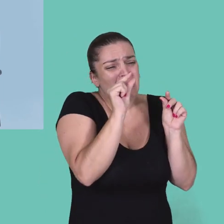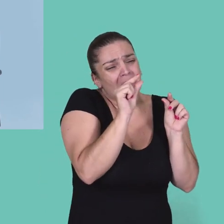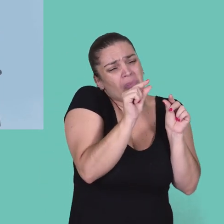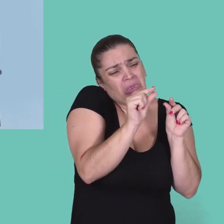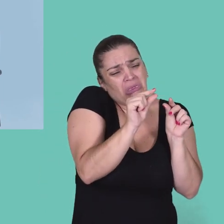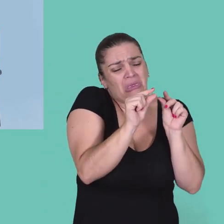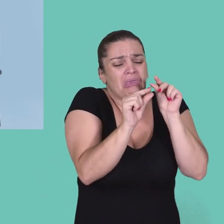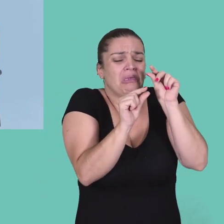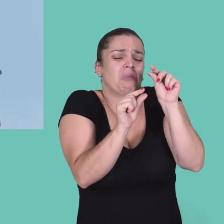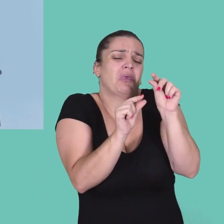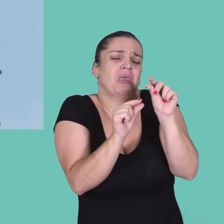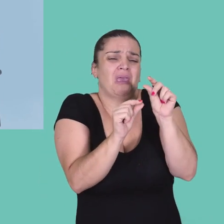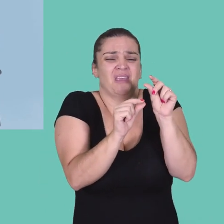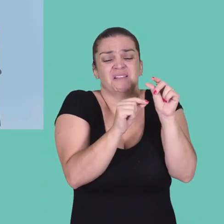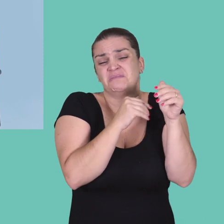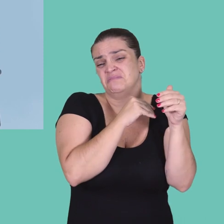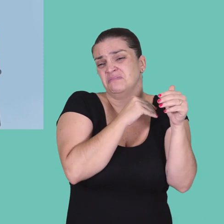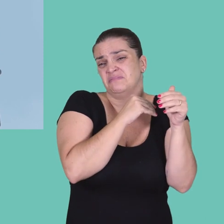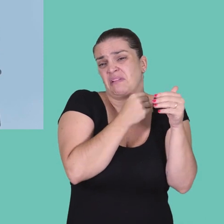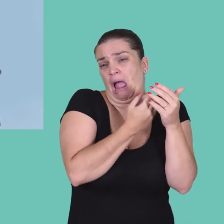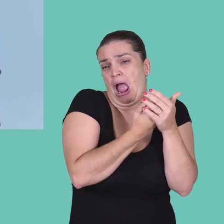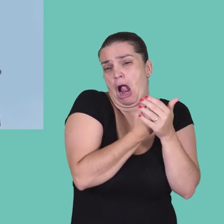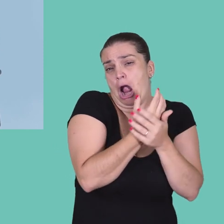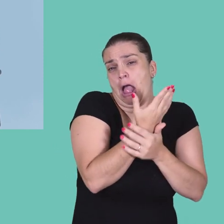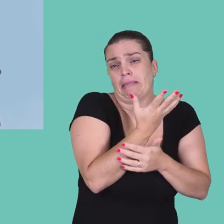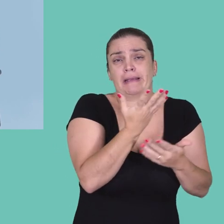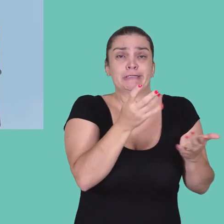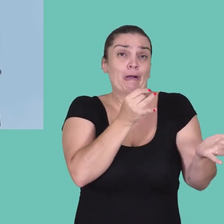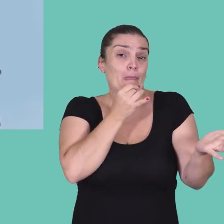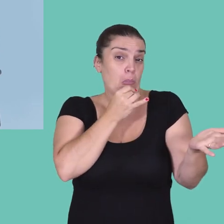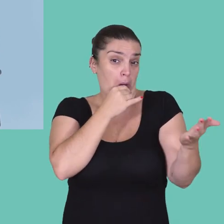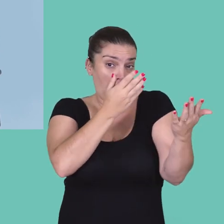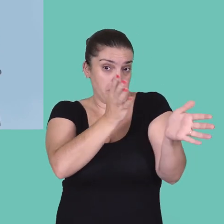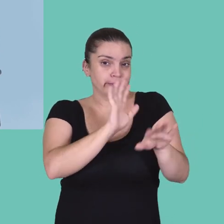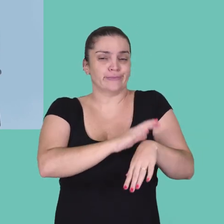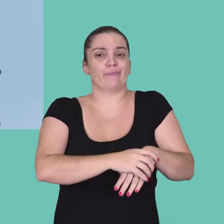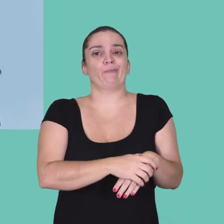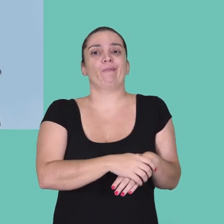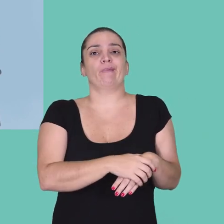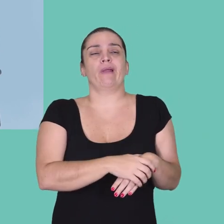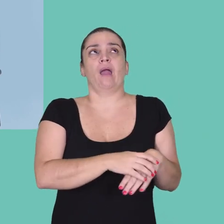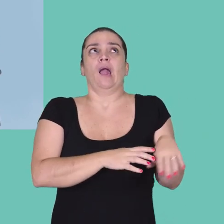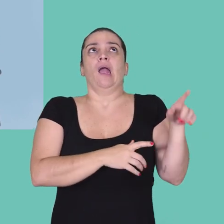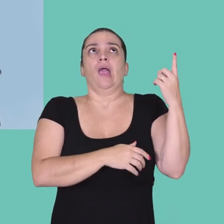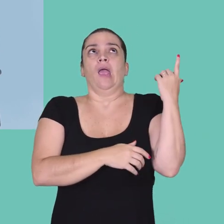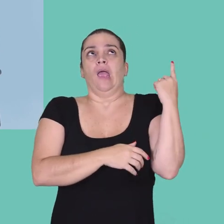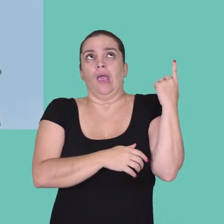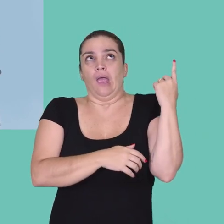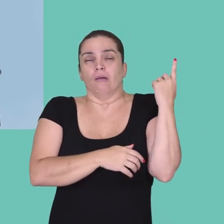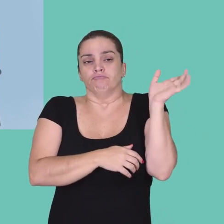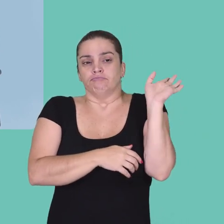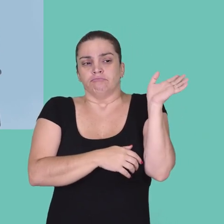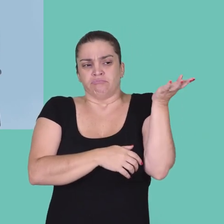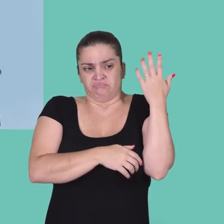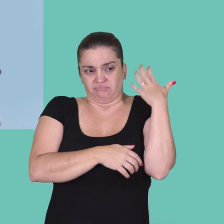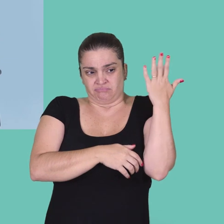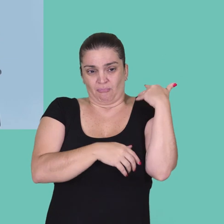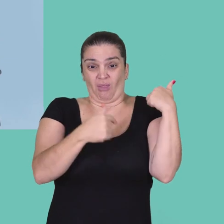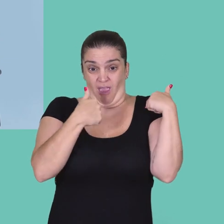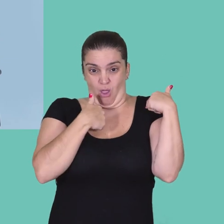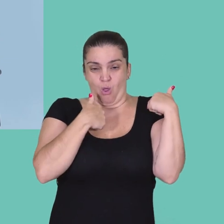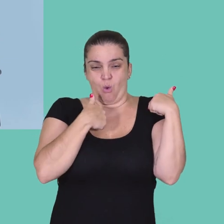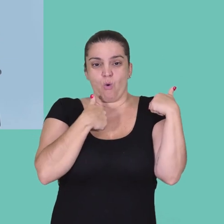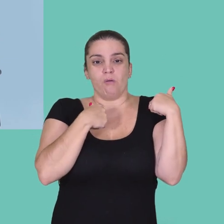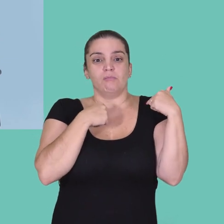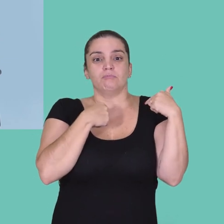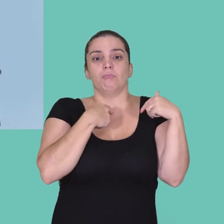coisinhas que acontecem ao longo da caminhada, como, por exemplo, aquela vez que eu